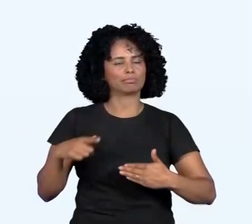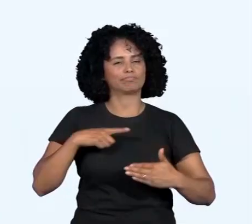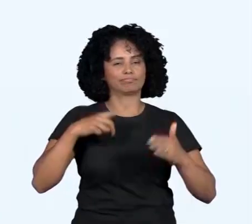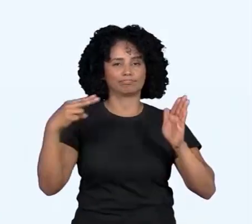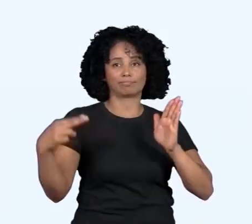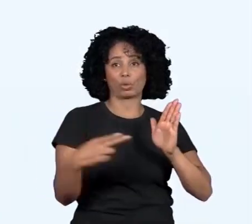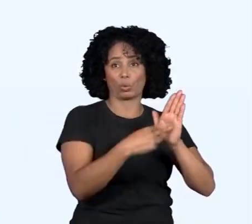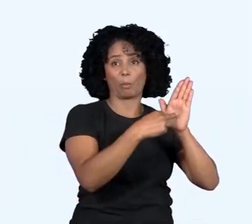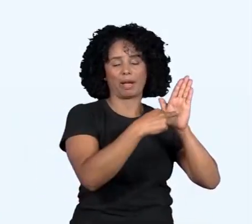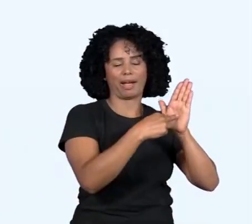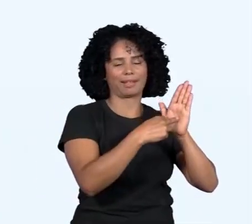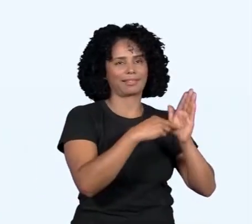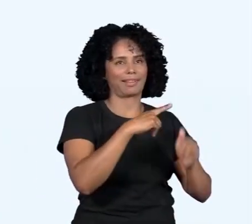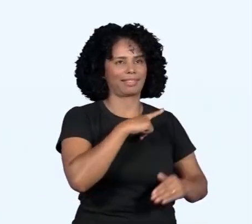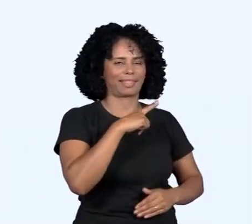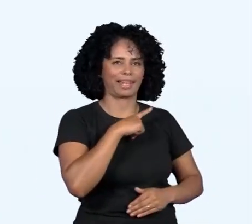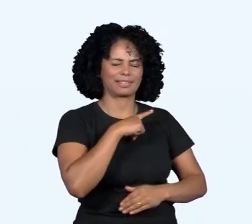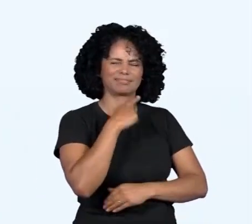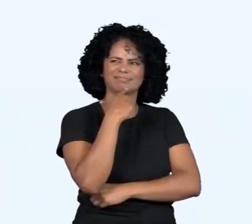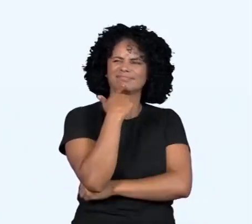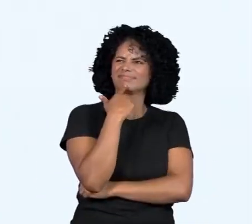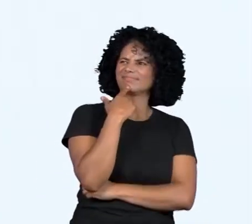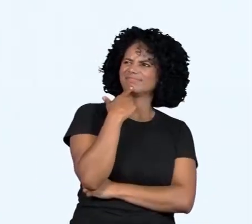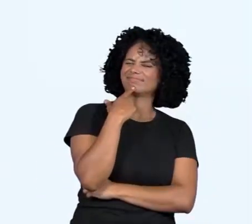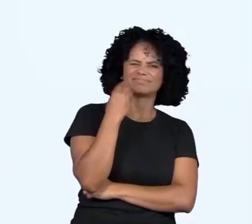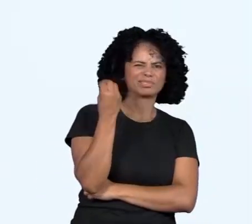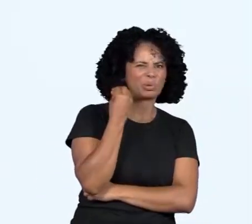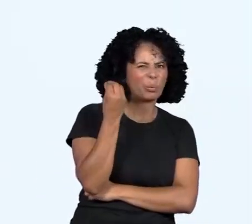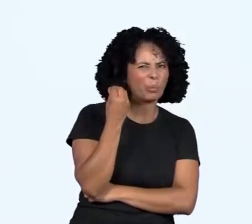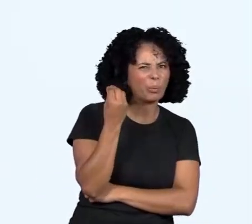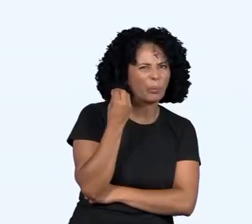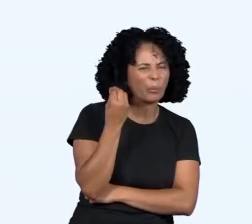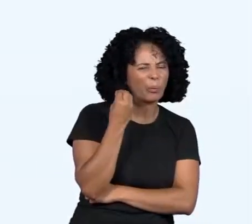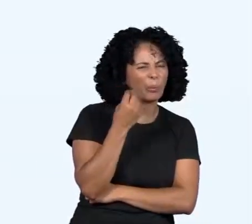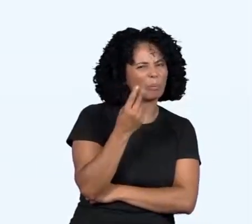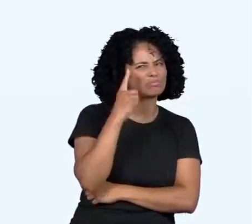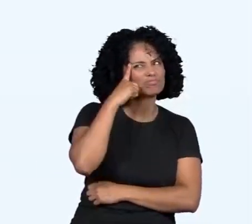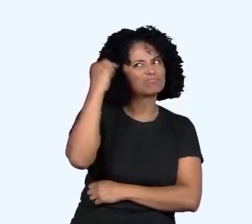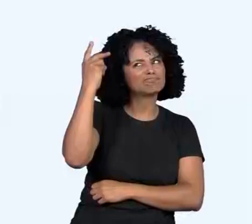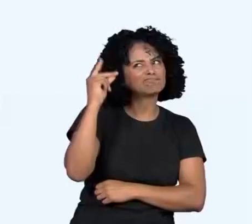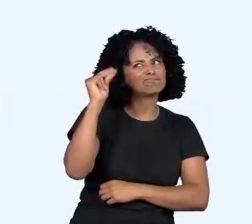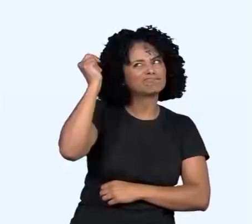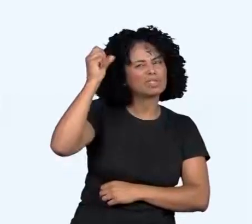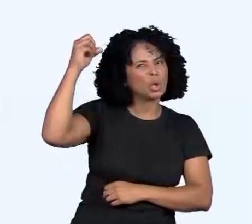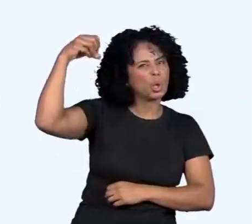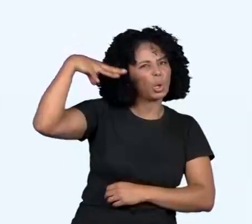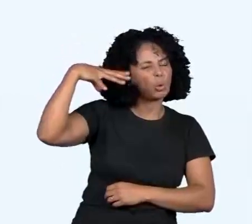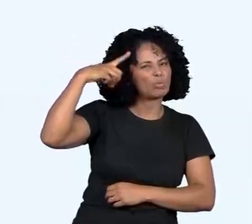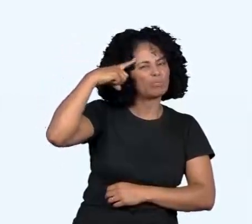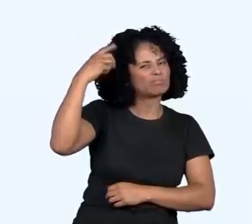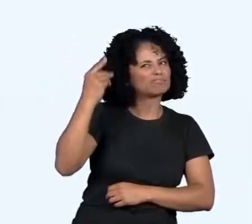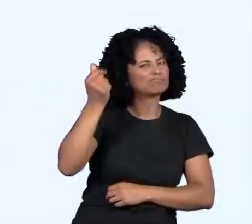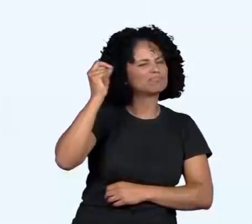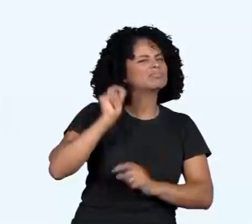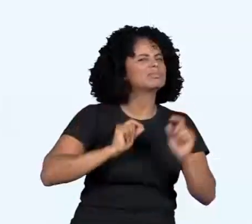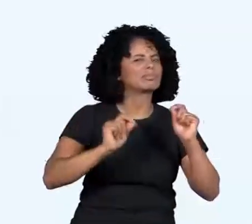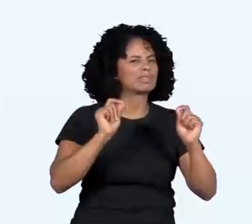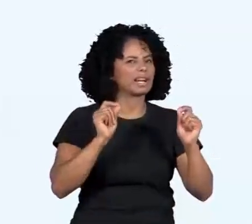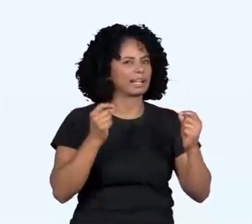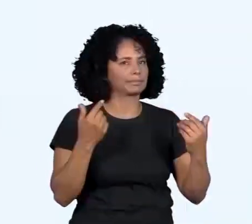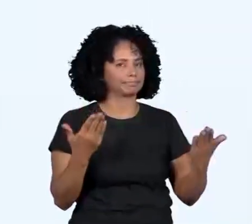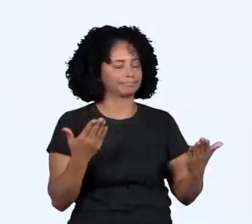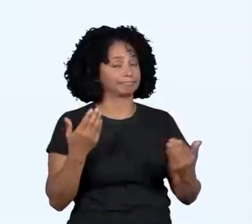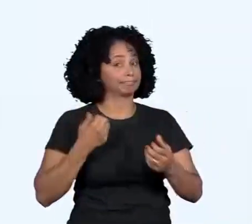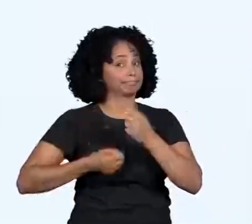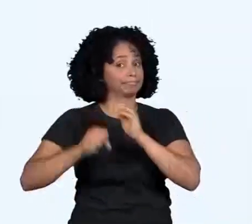Uau! De onde será que veio essa ideia luminosa de inventar a luz elétrica? Entre os séculos